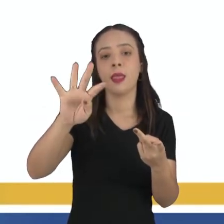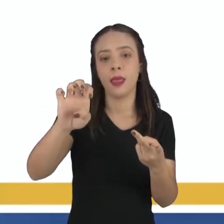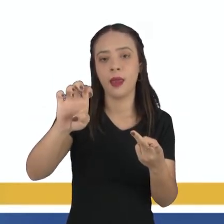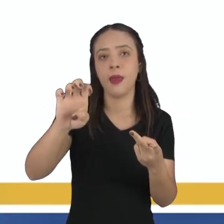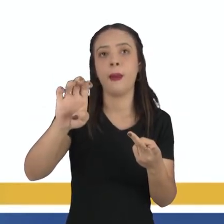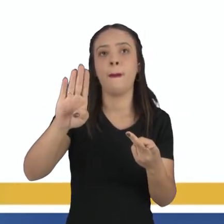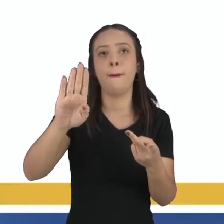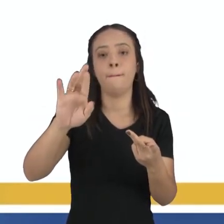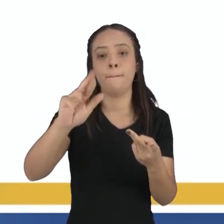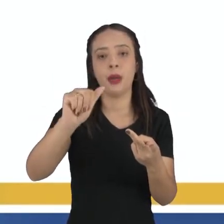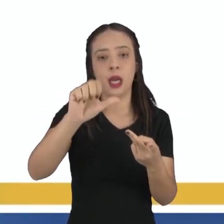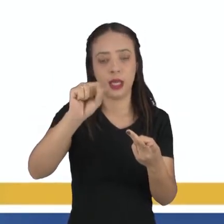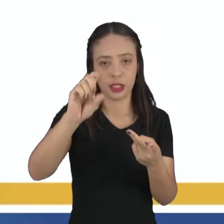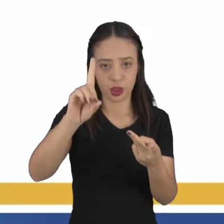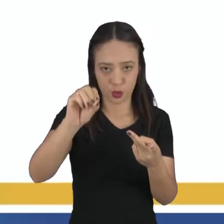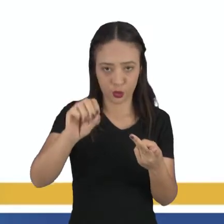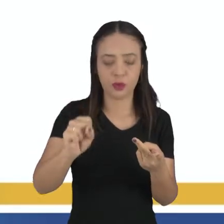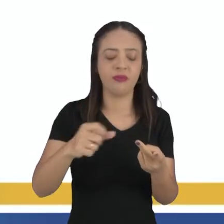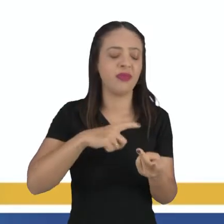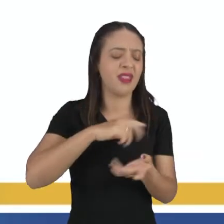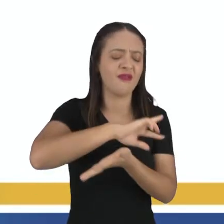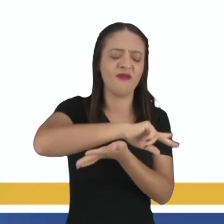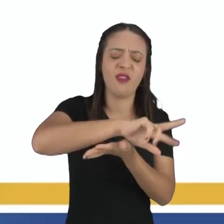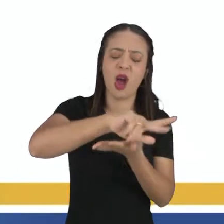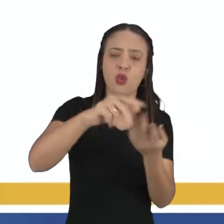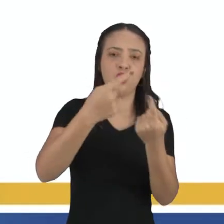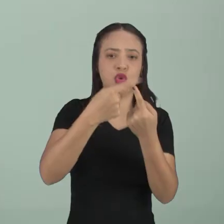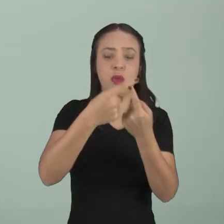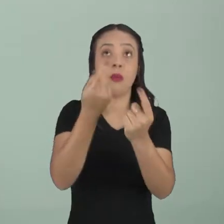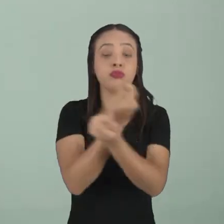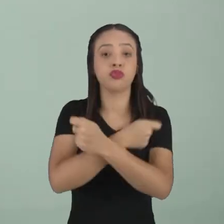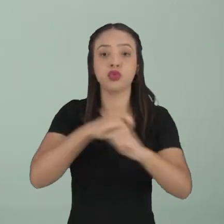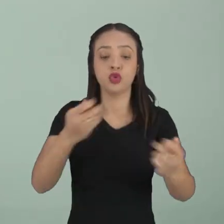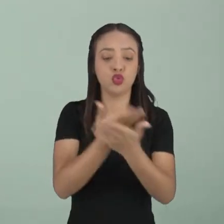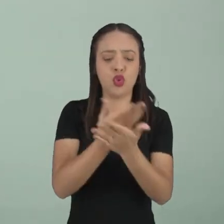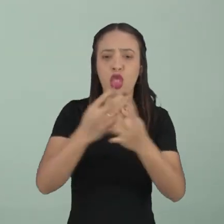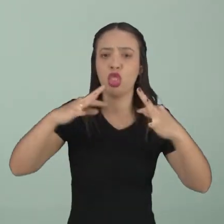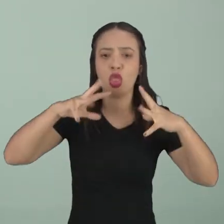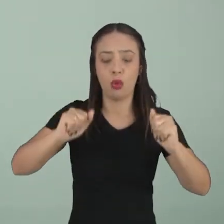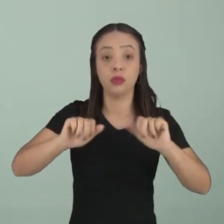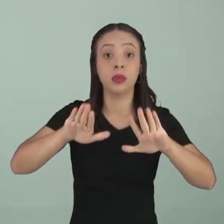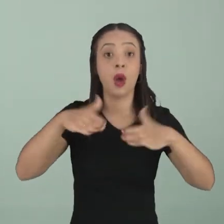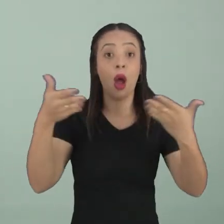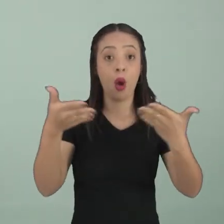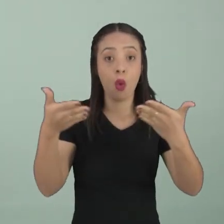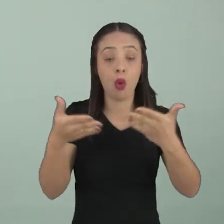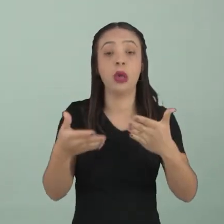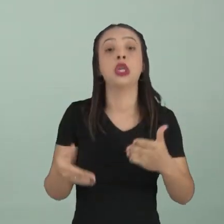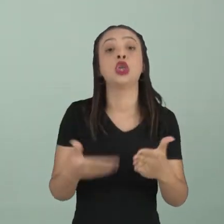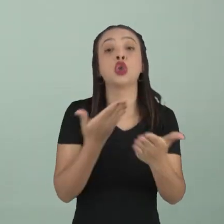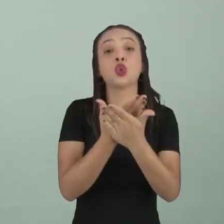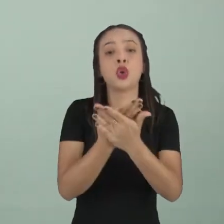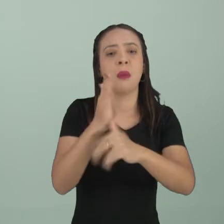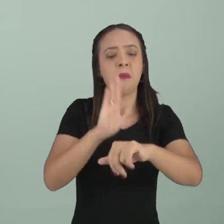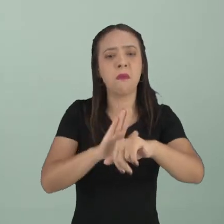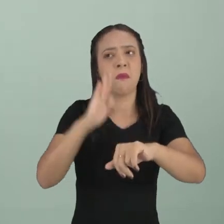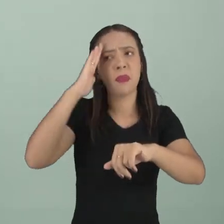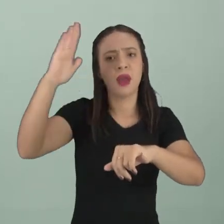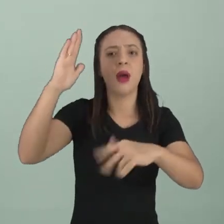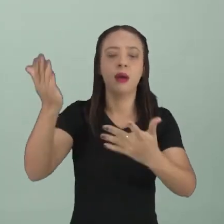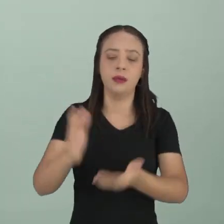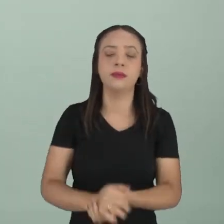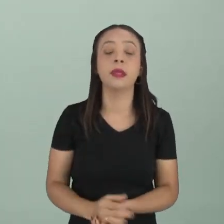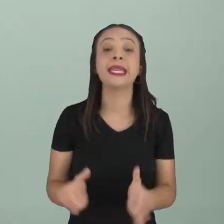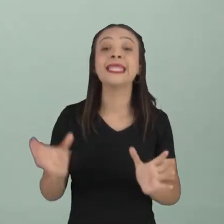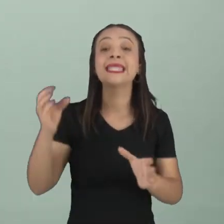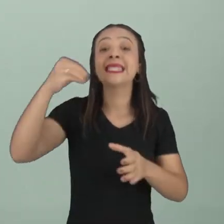espécies. É impossível nós estudarmos todas. Então, a gente vai para as classificações mais básicas. Dentro do reino animal, que é um grupo